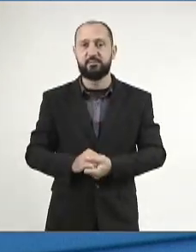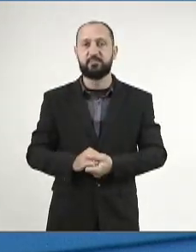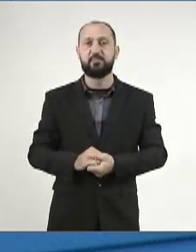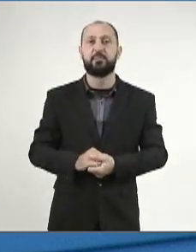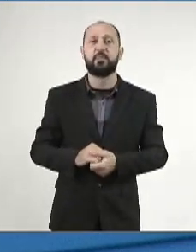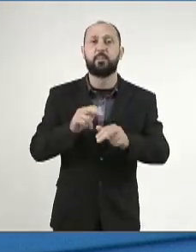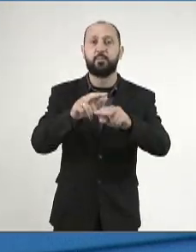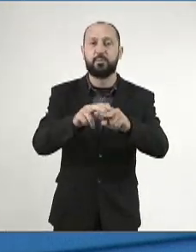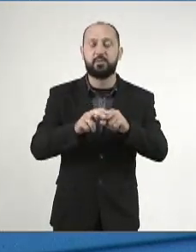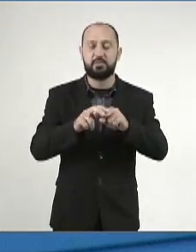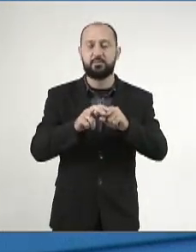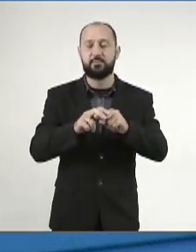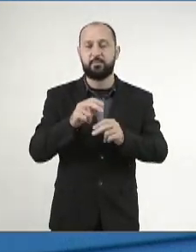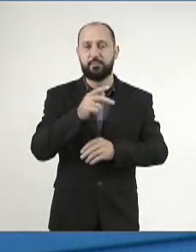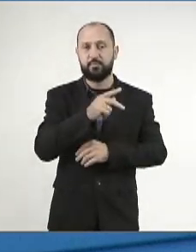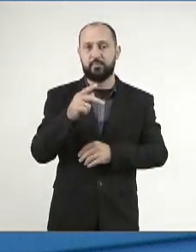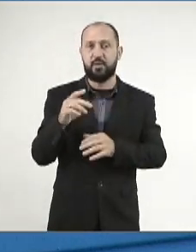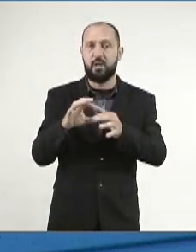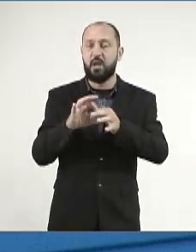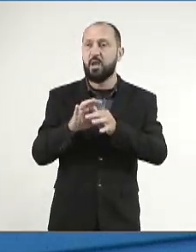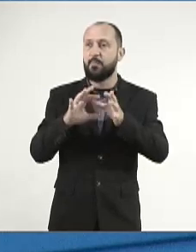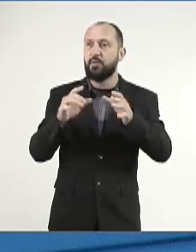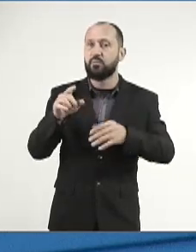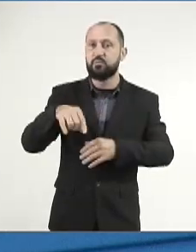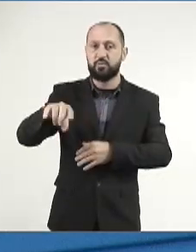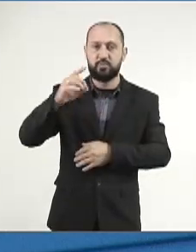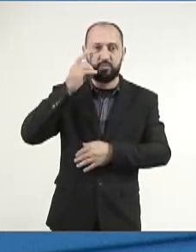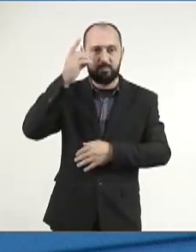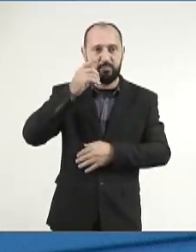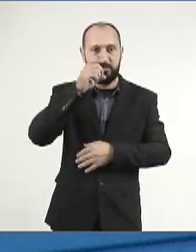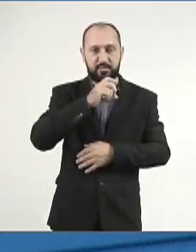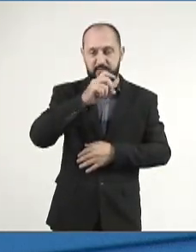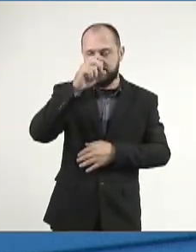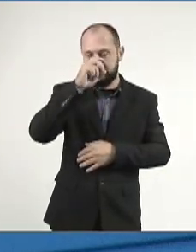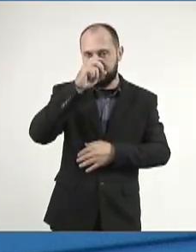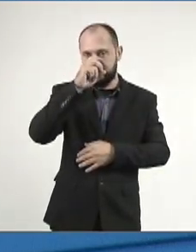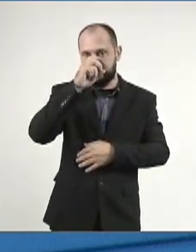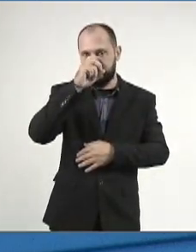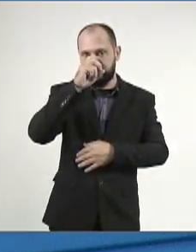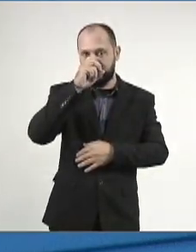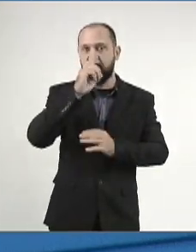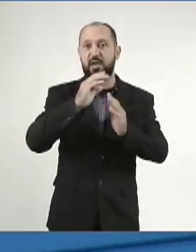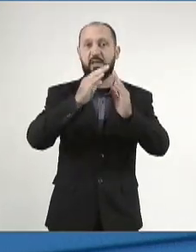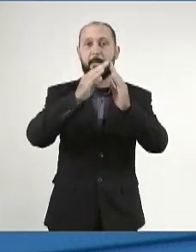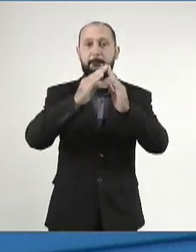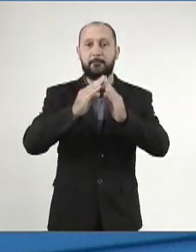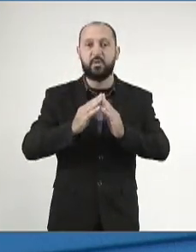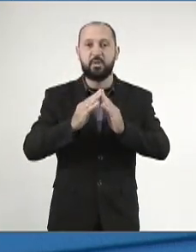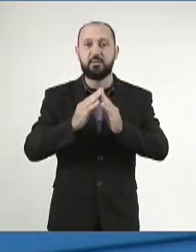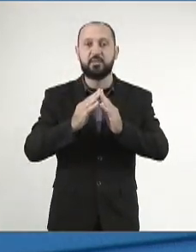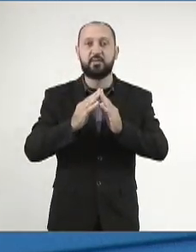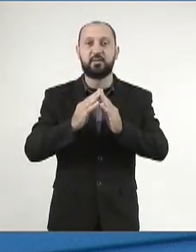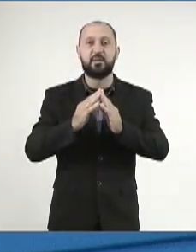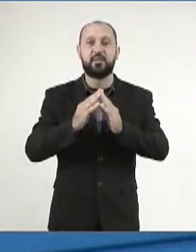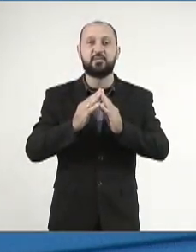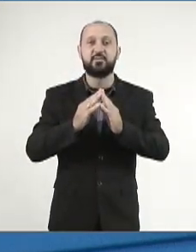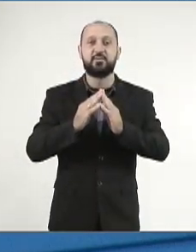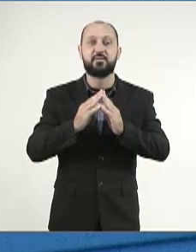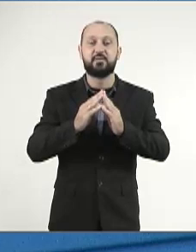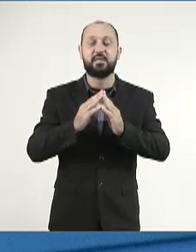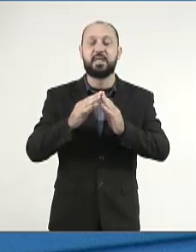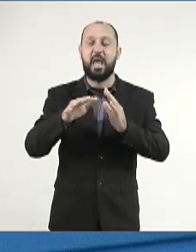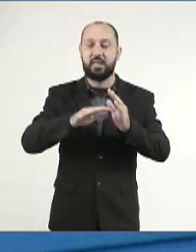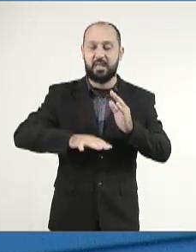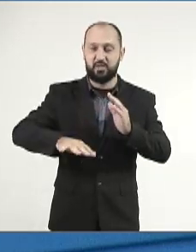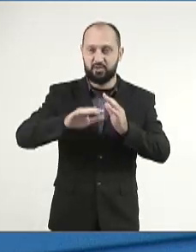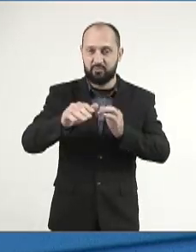Portanto, senhor presidente, com a permissão do nosso deputado Zeca, que é morador, que é, aliás, nativo